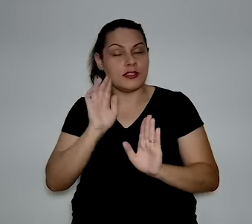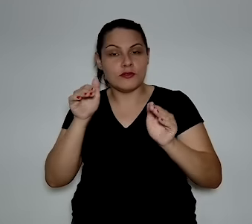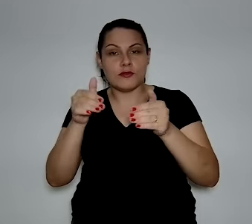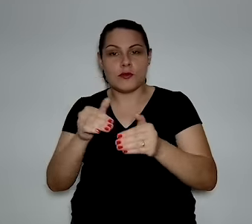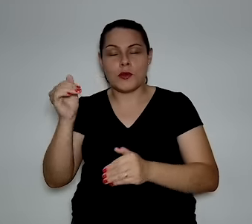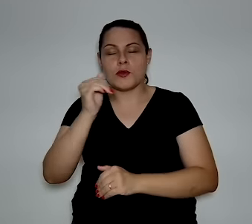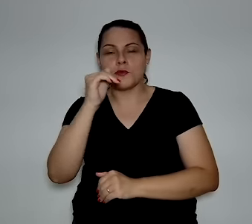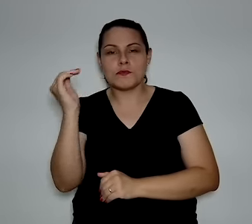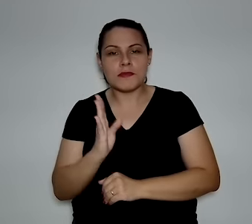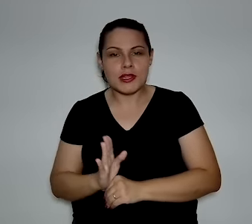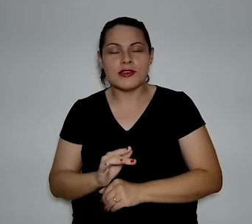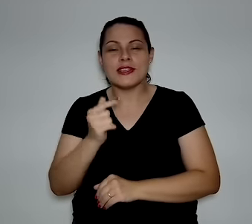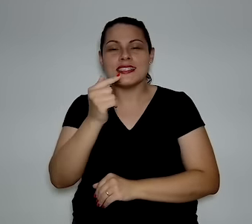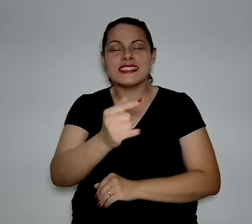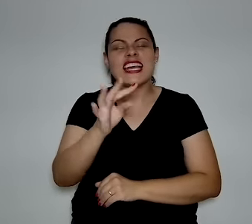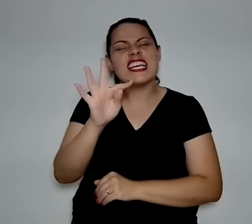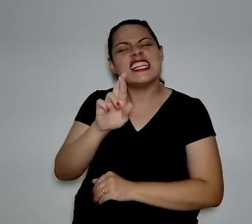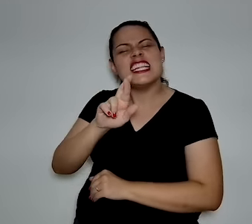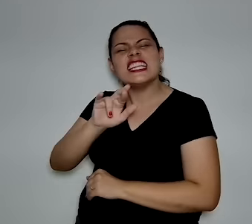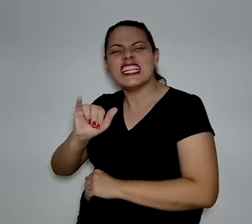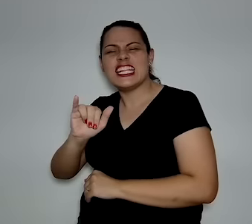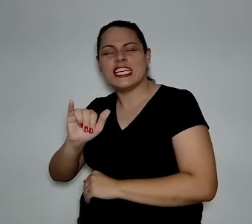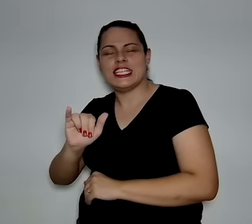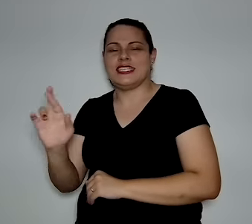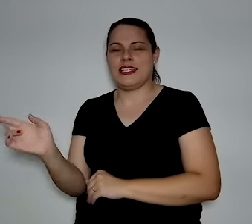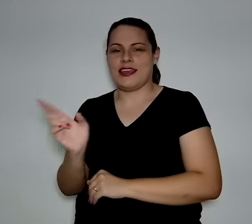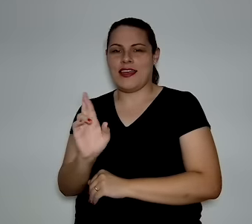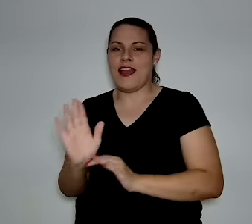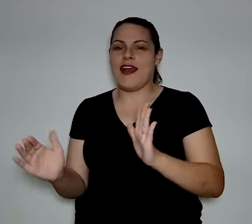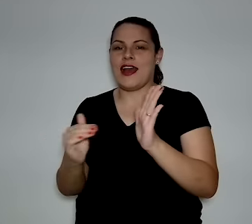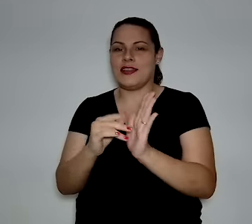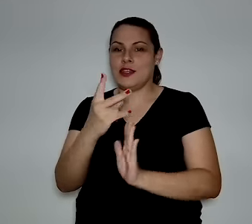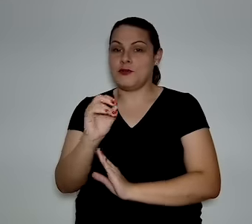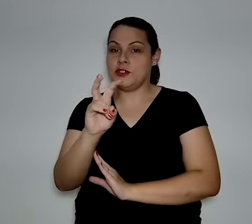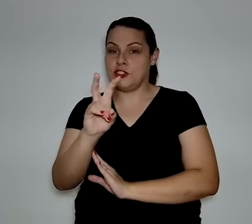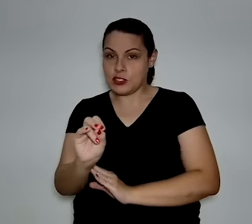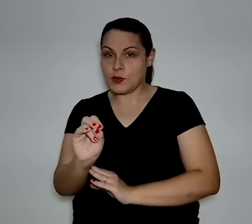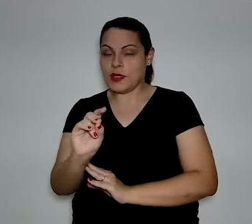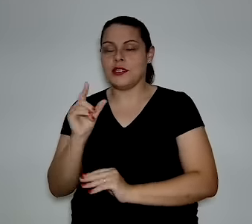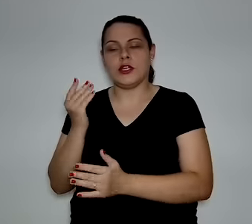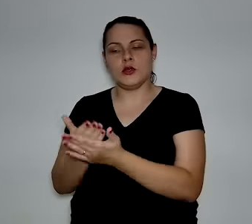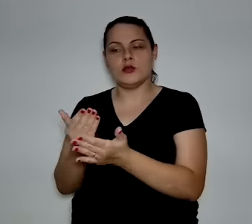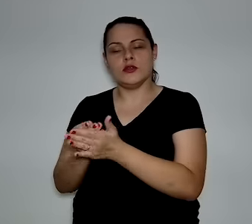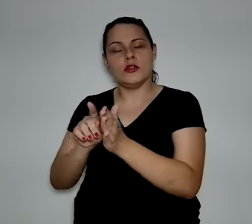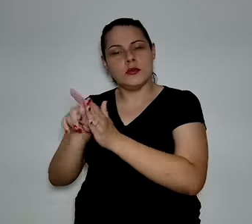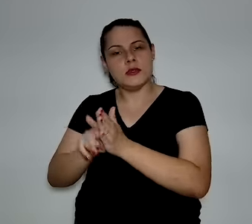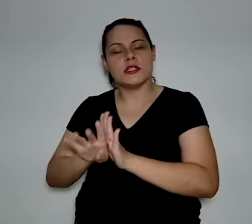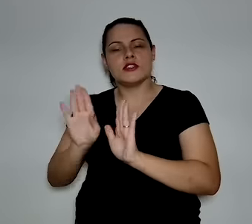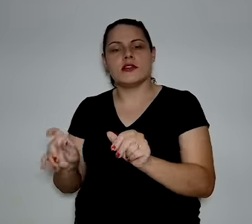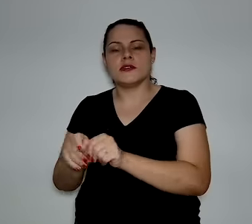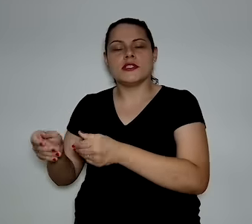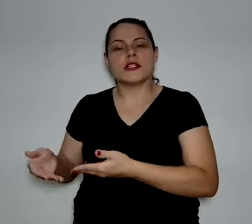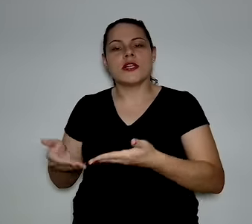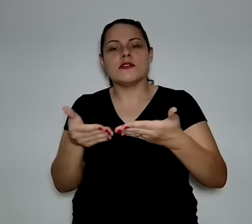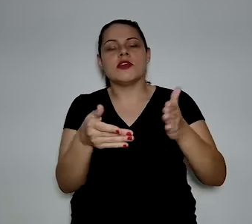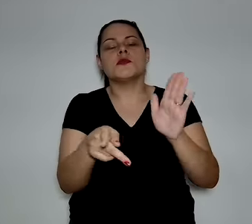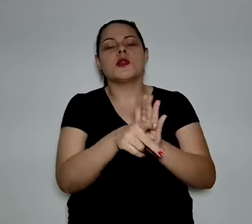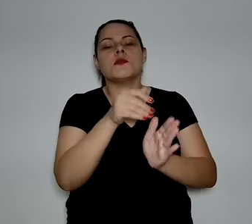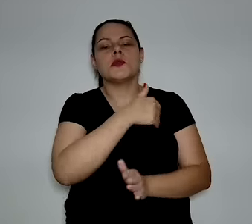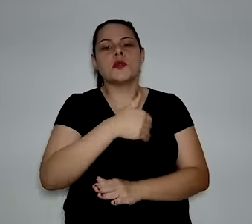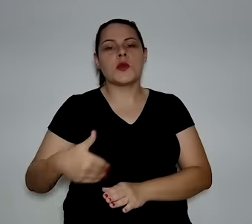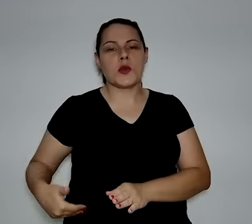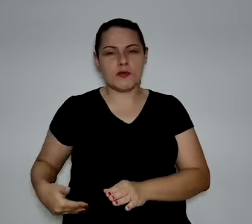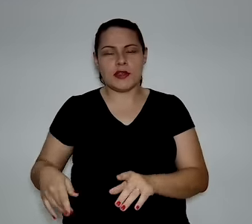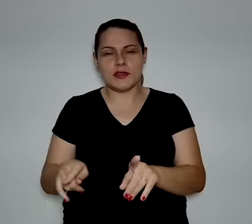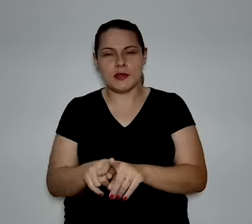para o país, sete trilhões de reais até 2050, pelos estudos que a gente publicou e está levando ao governo,